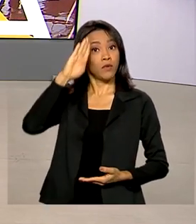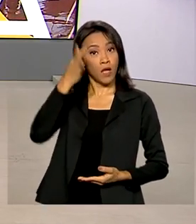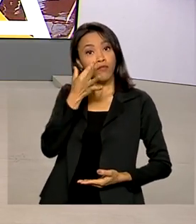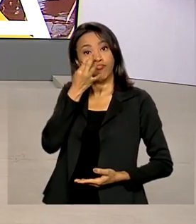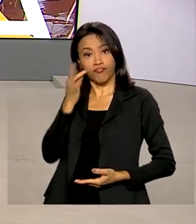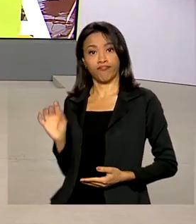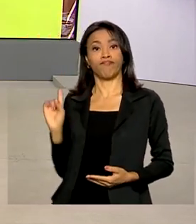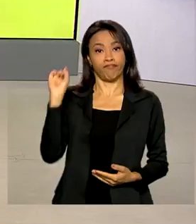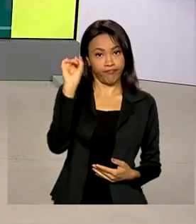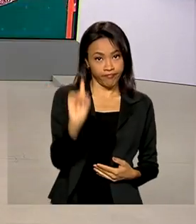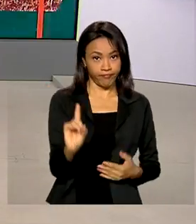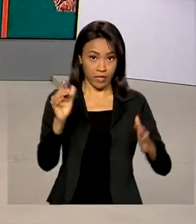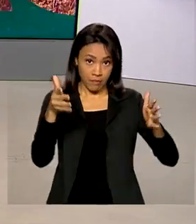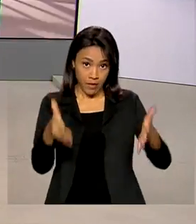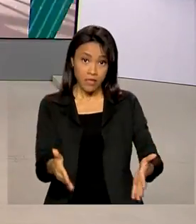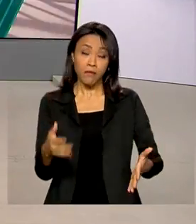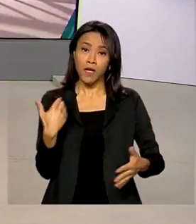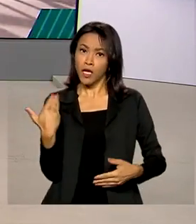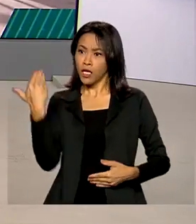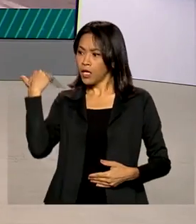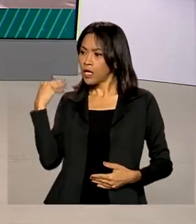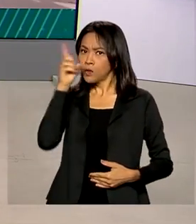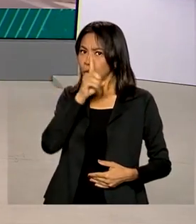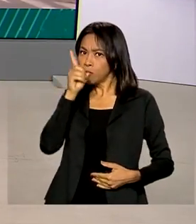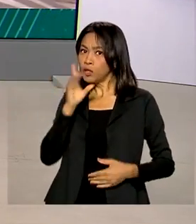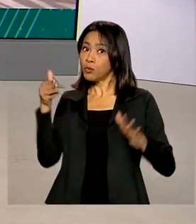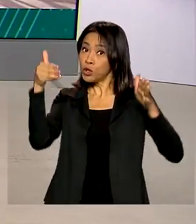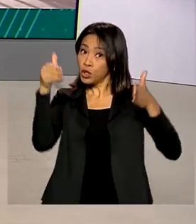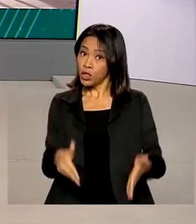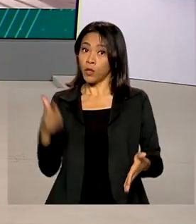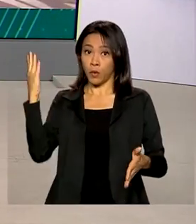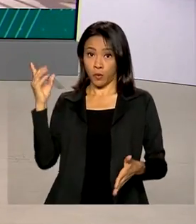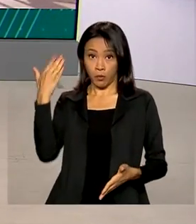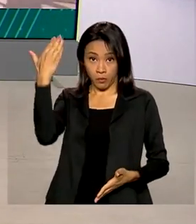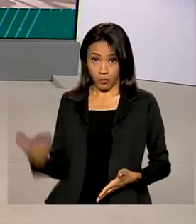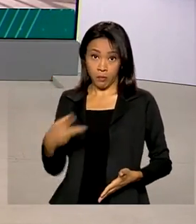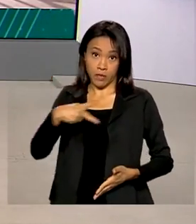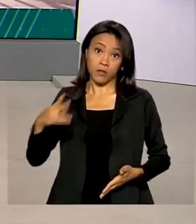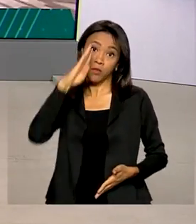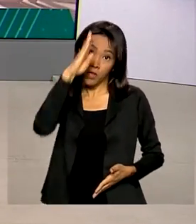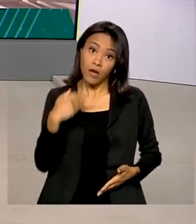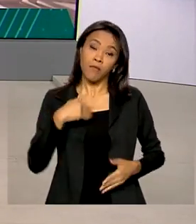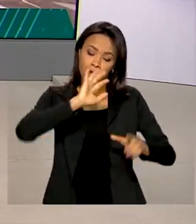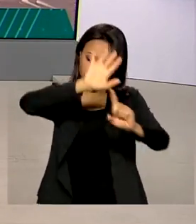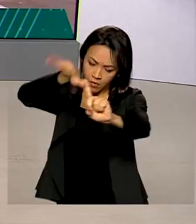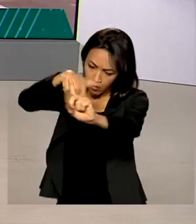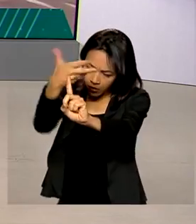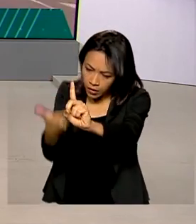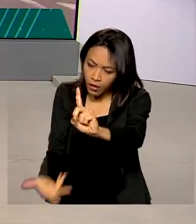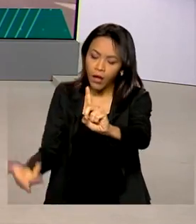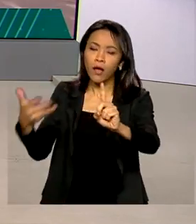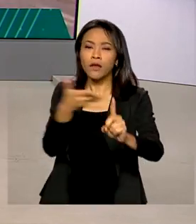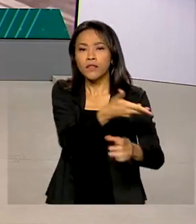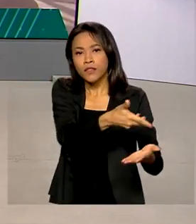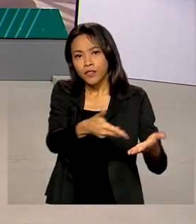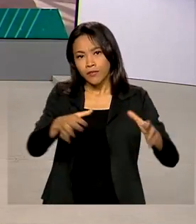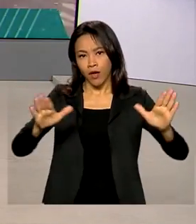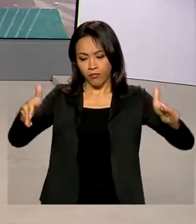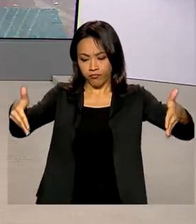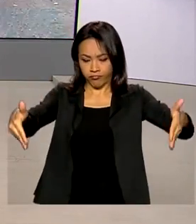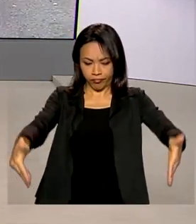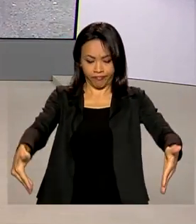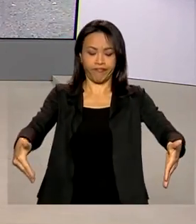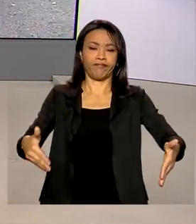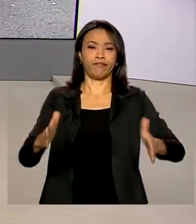cerimônia. Ele chegou neste domingo ao país para prestar as últimas homenagens à monarca. Vamos então ao vivo a Londres, onde está a